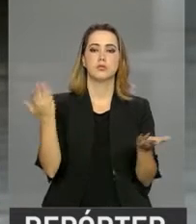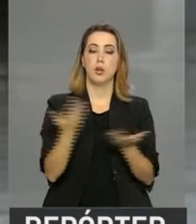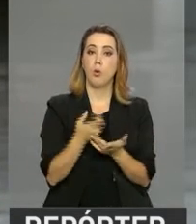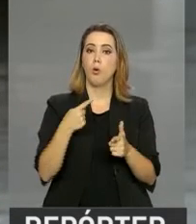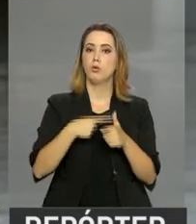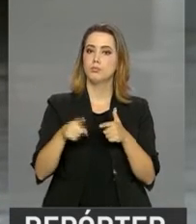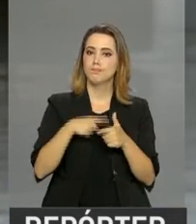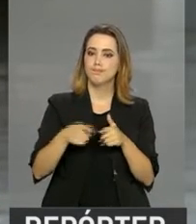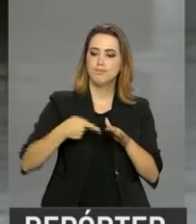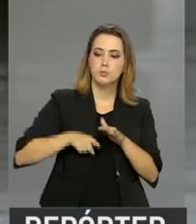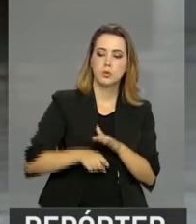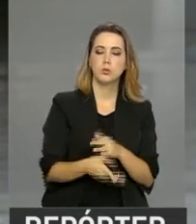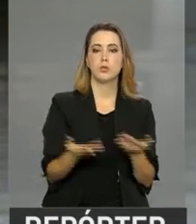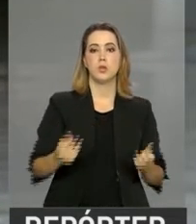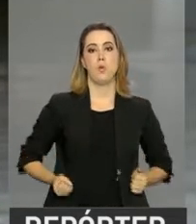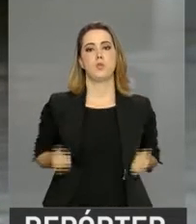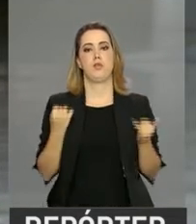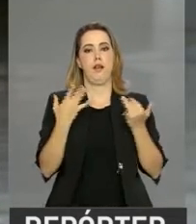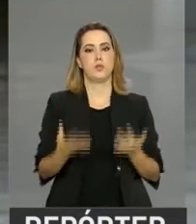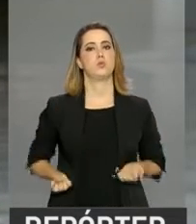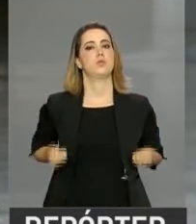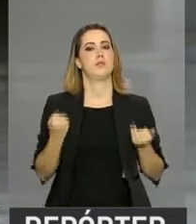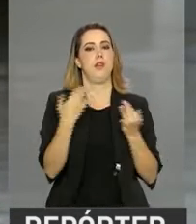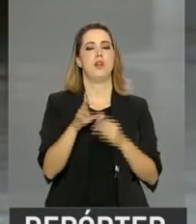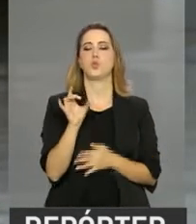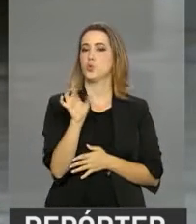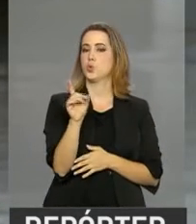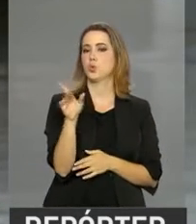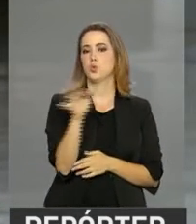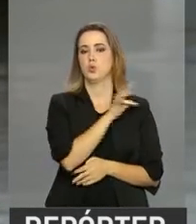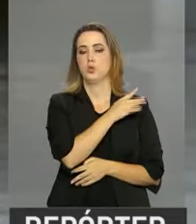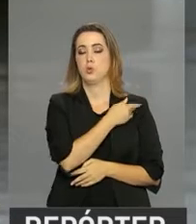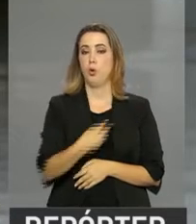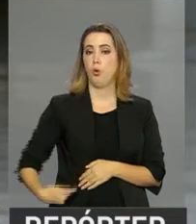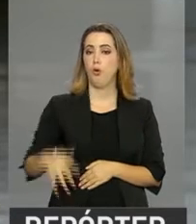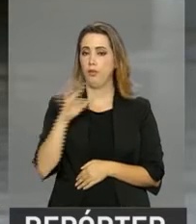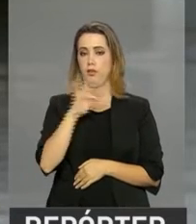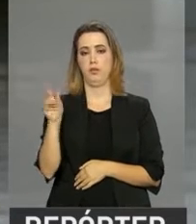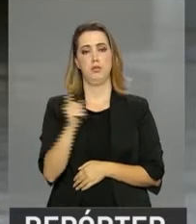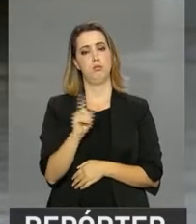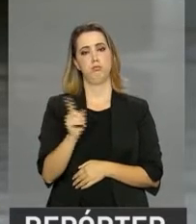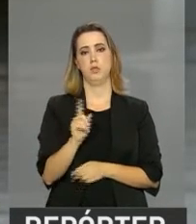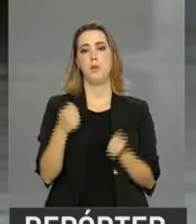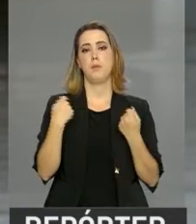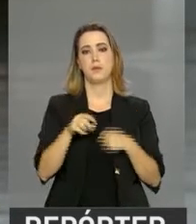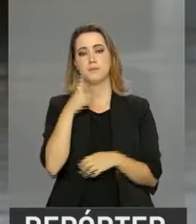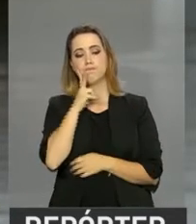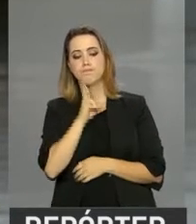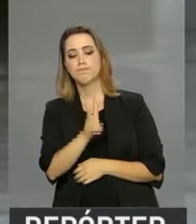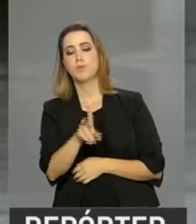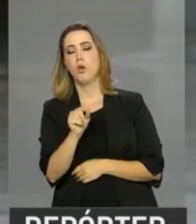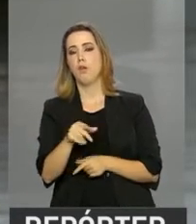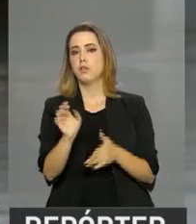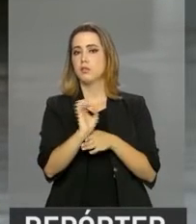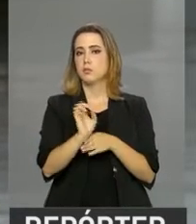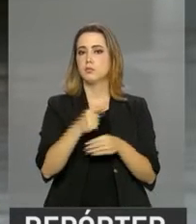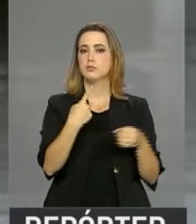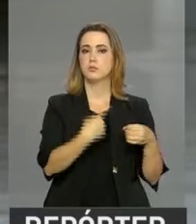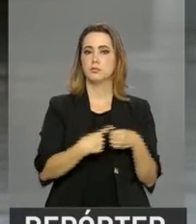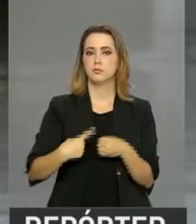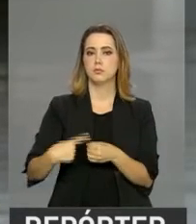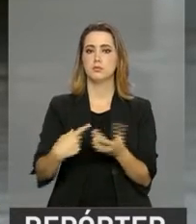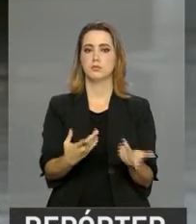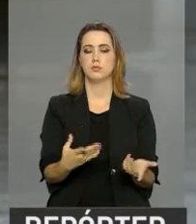gastos não é uma questão apenas da esfera federal, também tem de ser observada nos estados e nos